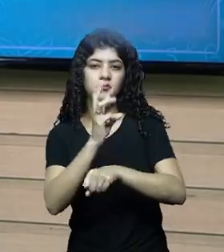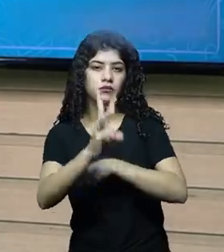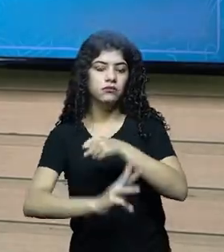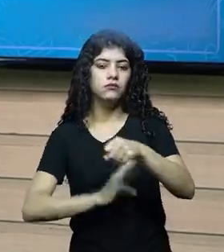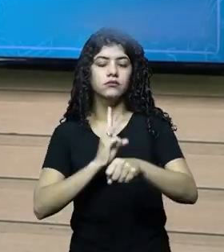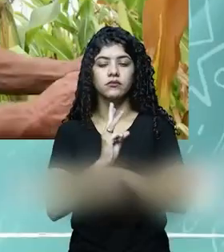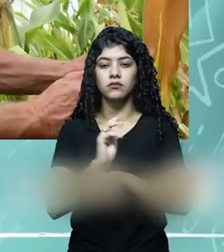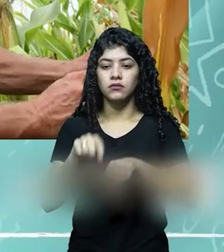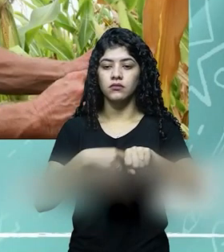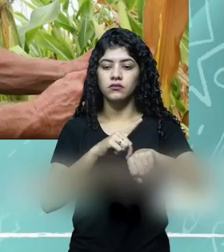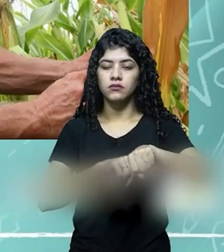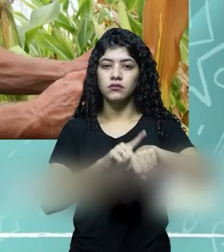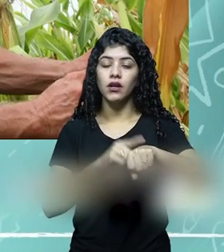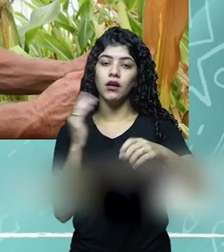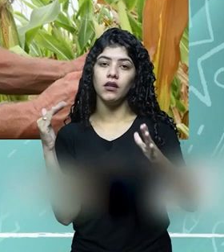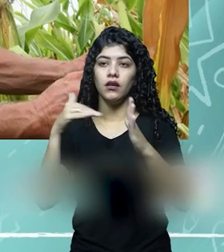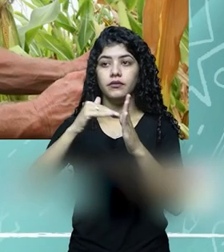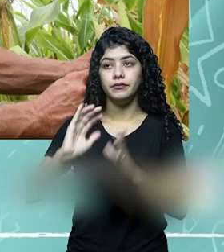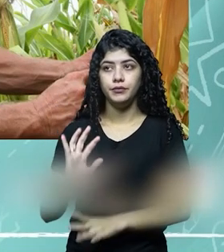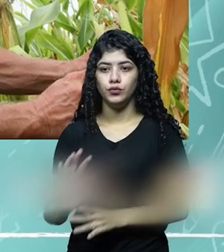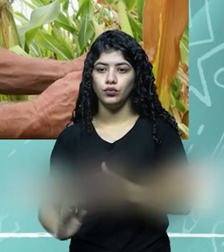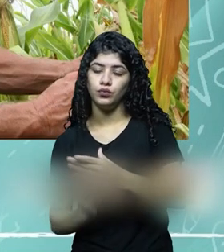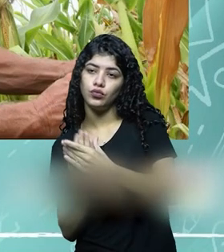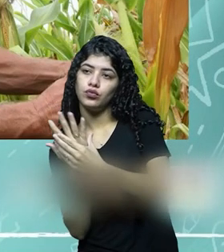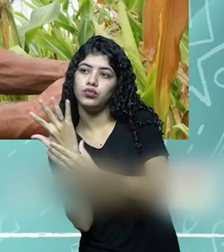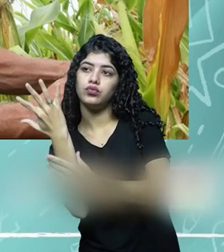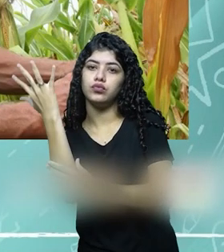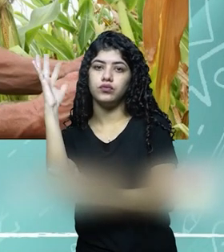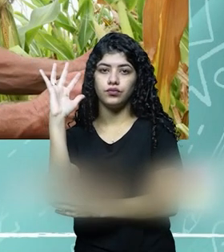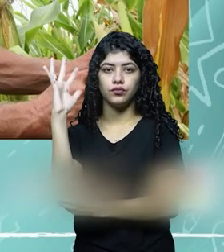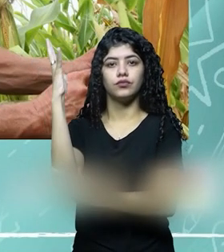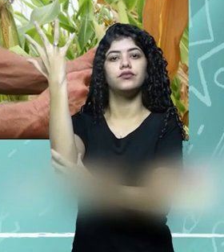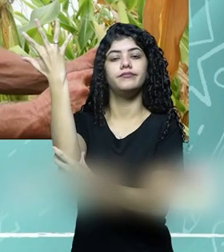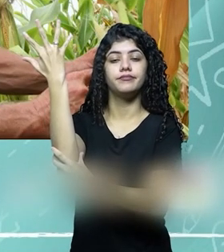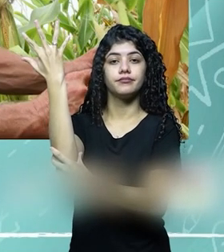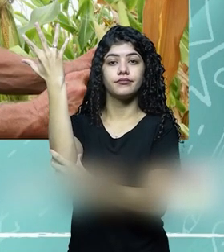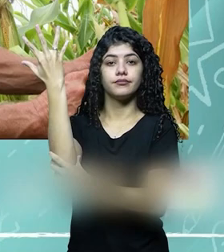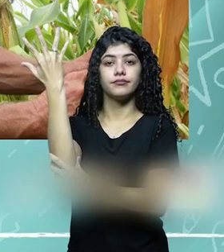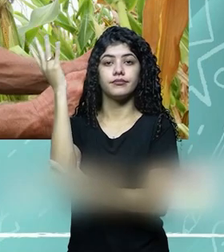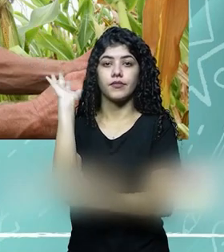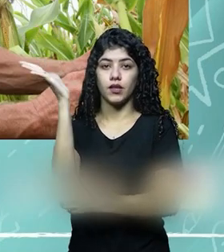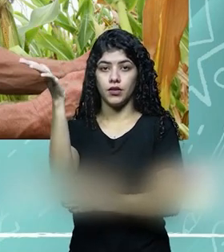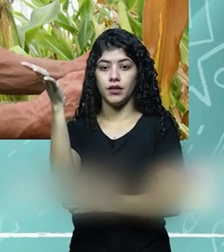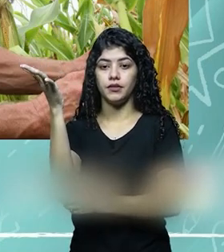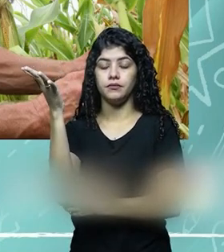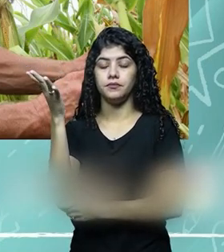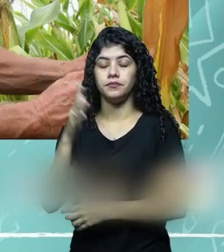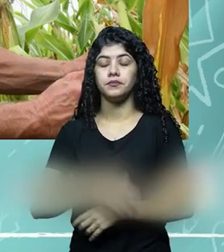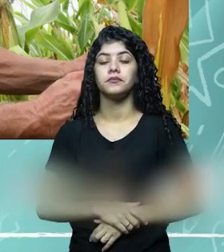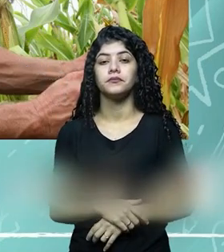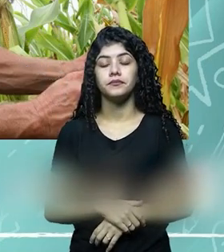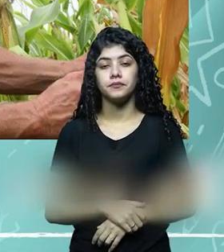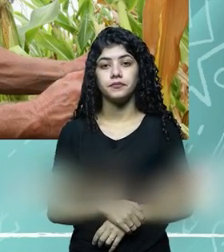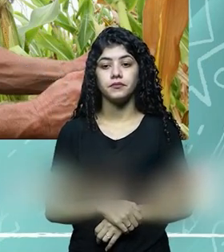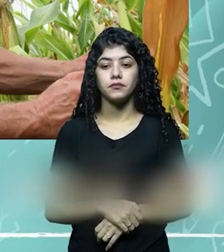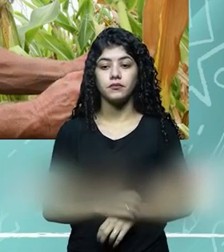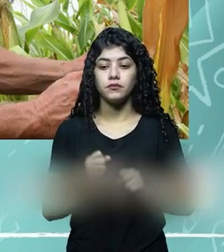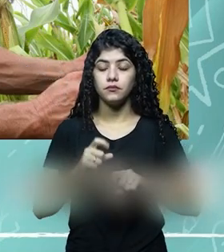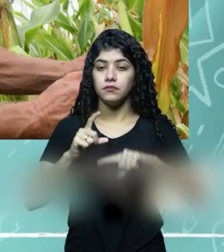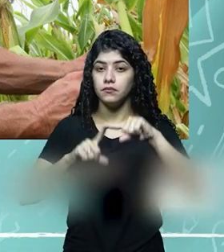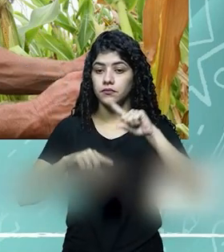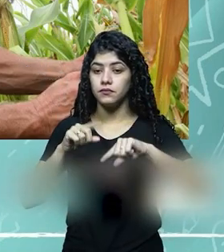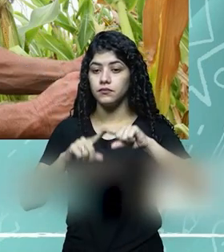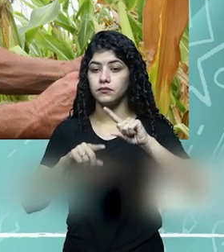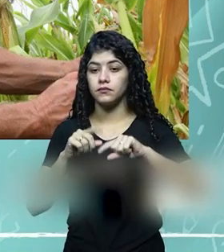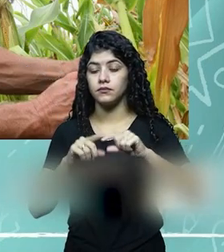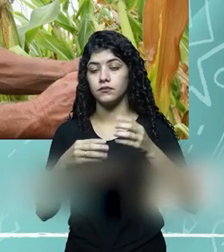Durante esse período, até ela crescer e se tornar na fase de se transformar em uma matéria-prima, ou em um produto,